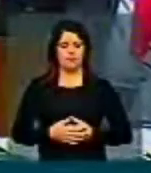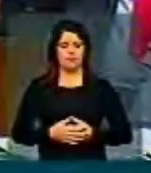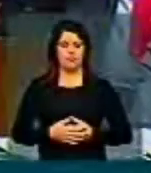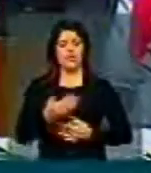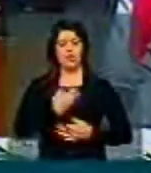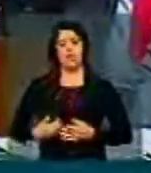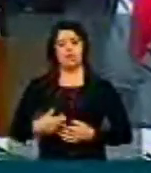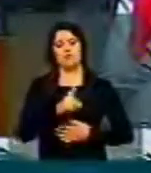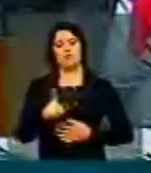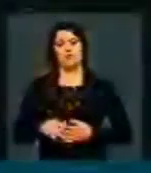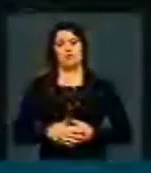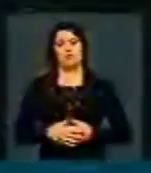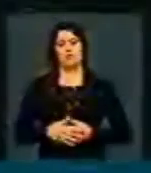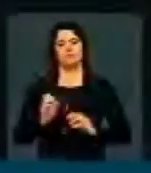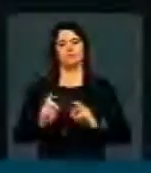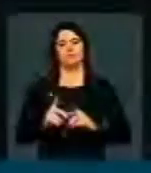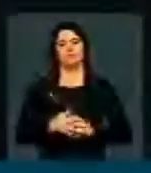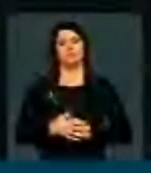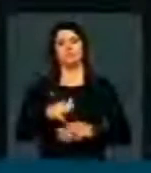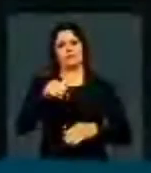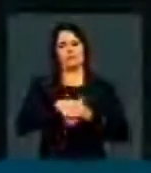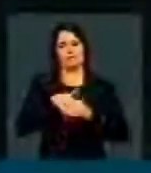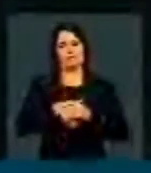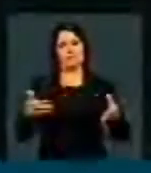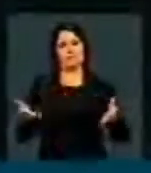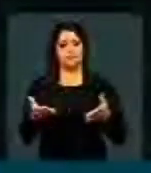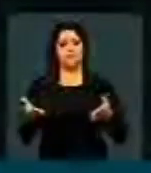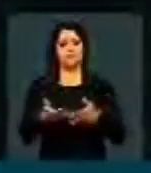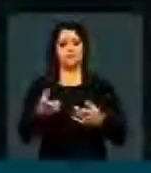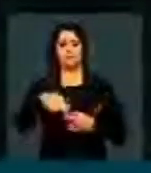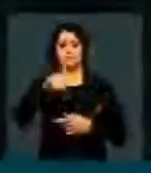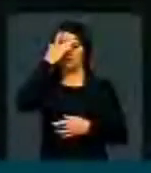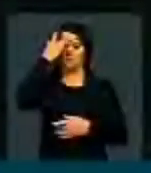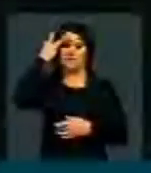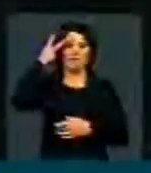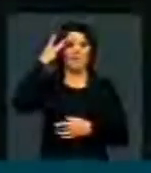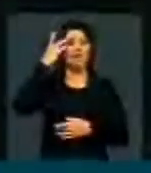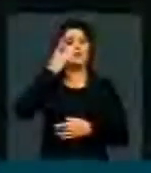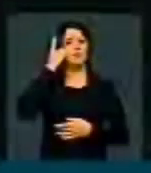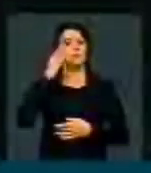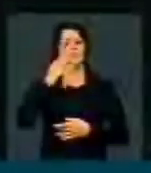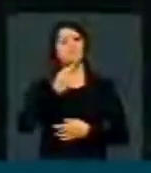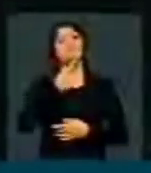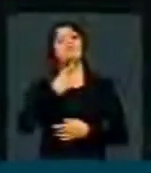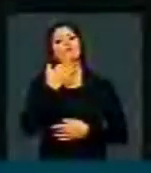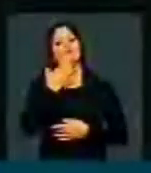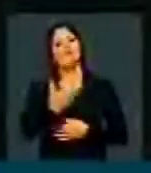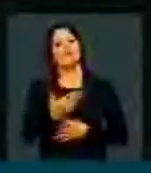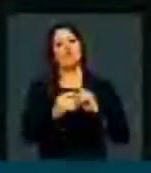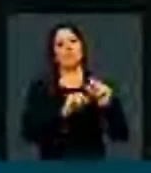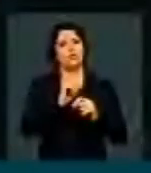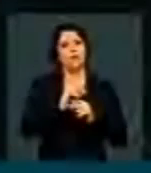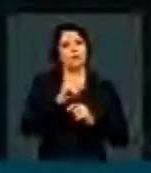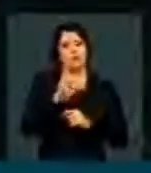Governo, não. Muito bem. Em votação, as senhoras e senhores parlamentares que são favoráveis ao